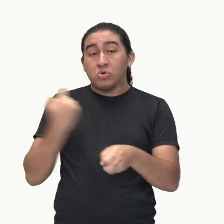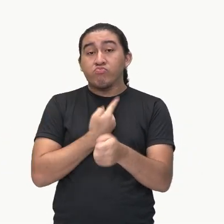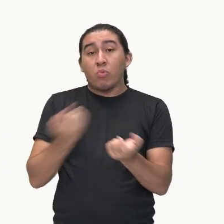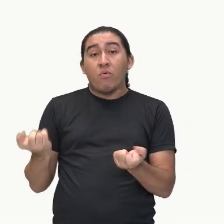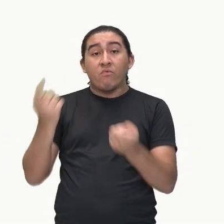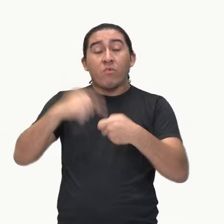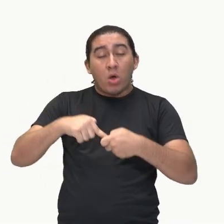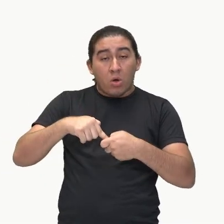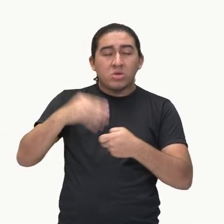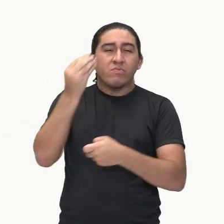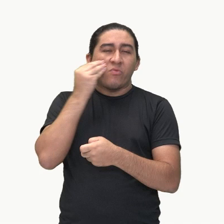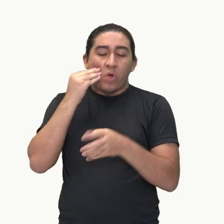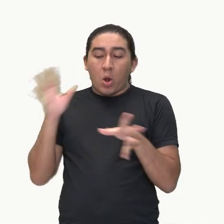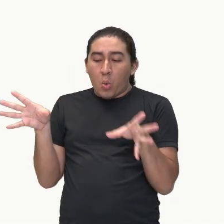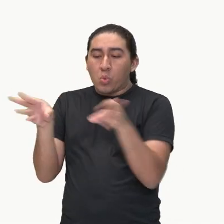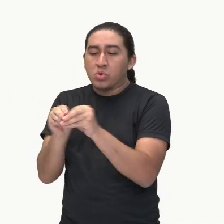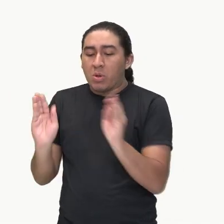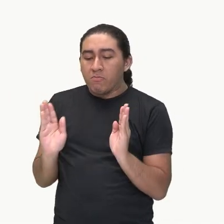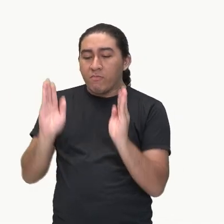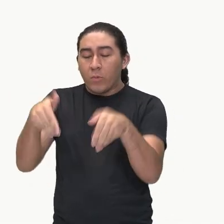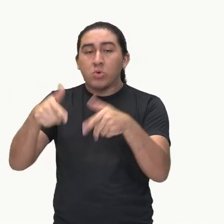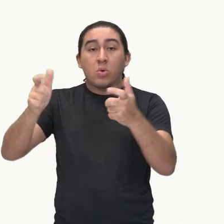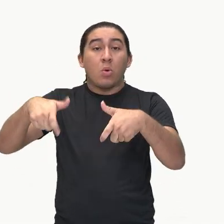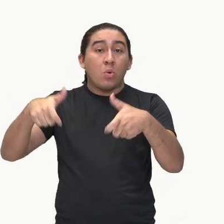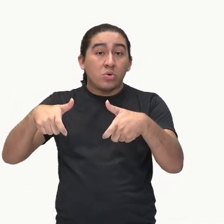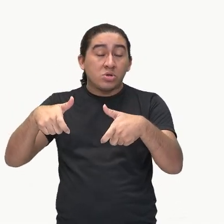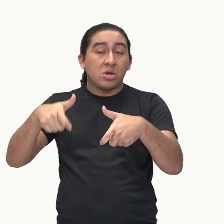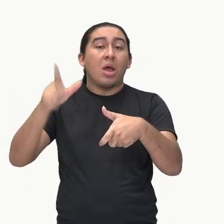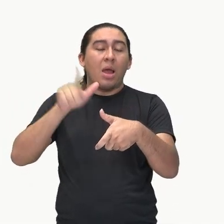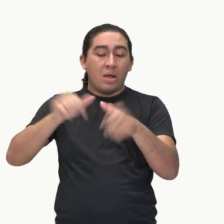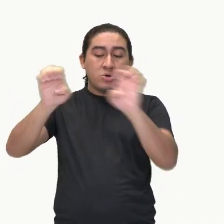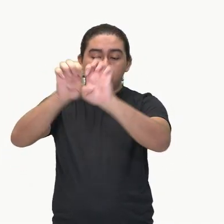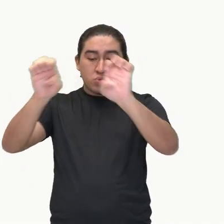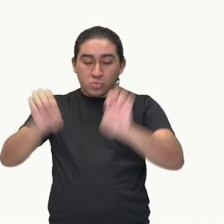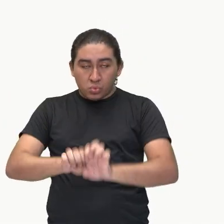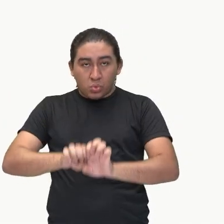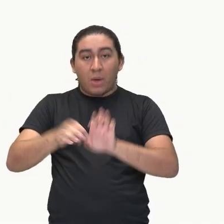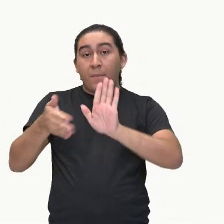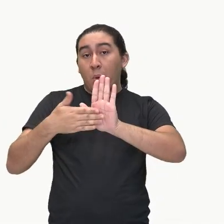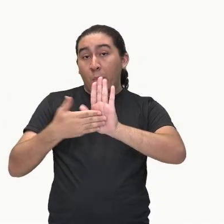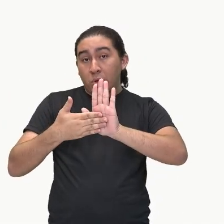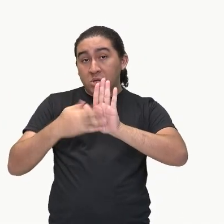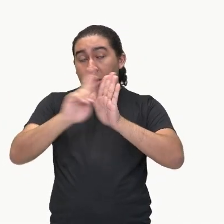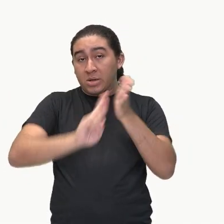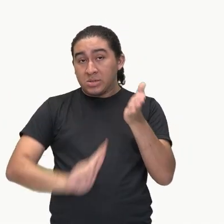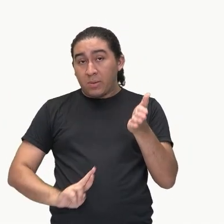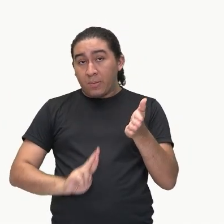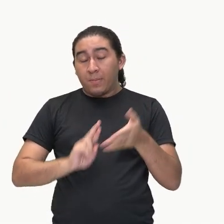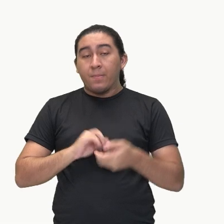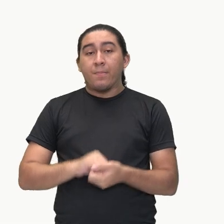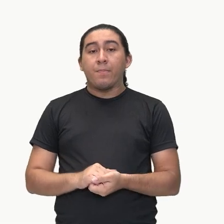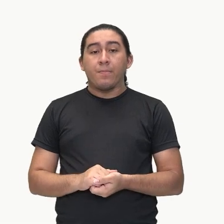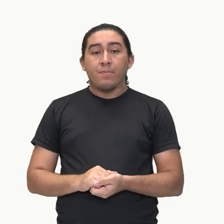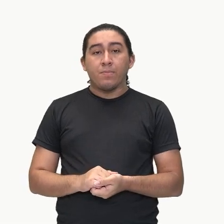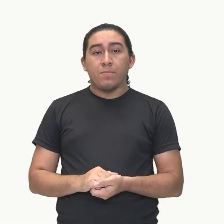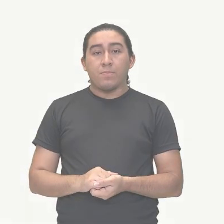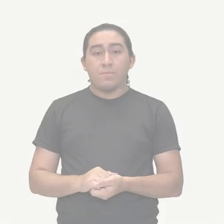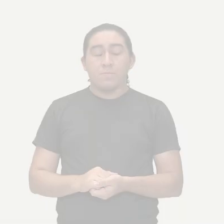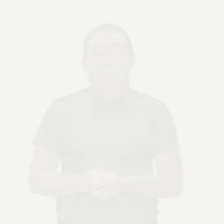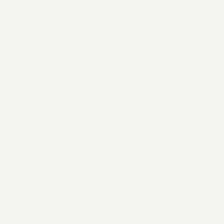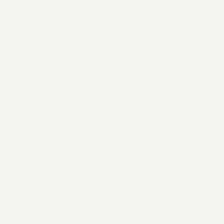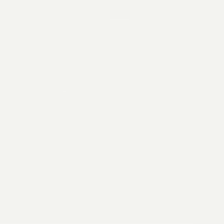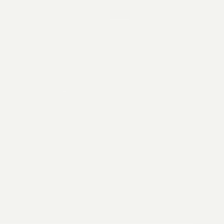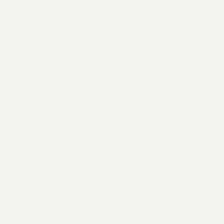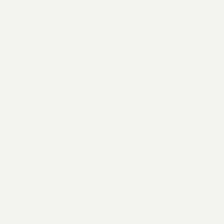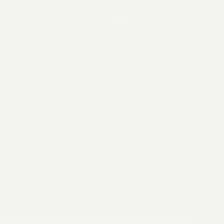nossa conclusão, o nosso olhar, exatamente para a construção de uma proposta de redação. Então, olha aí, proposta de